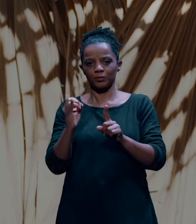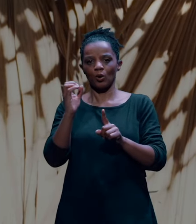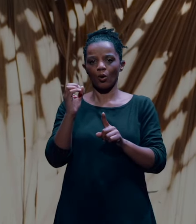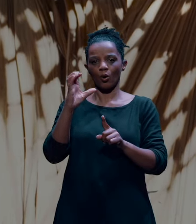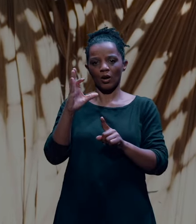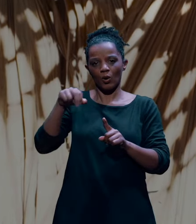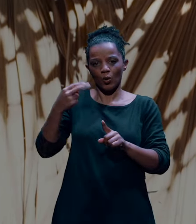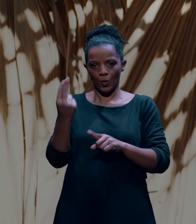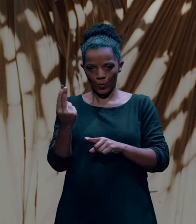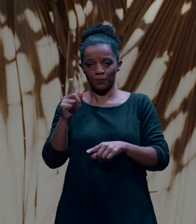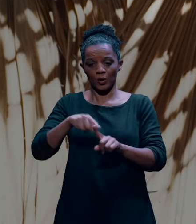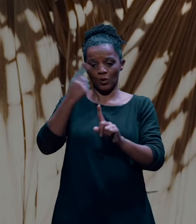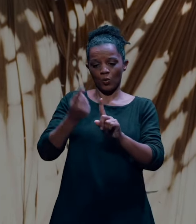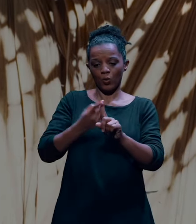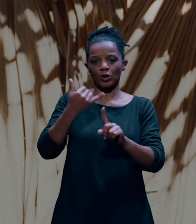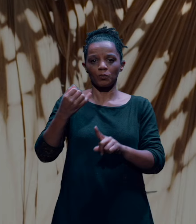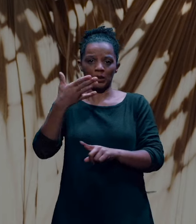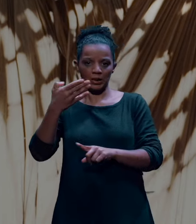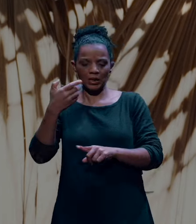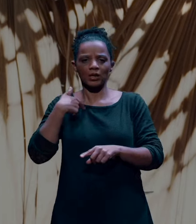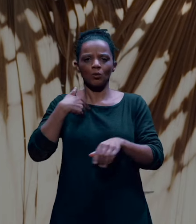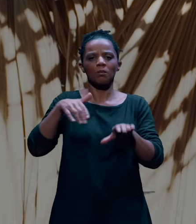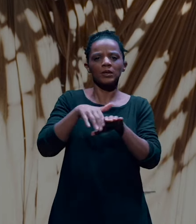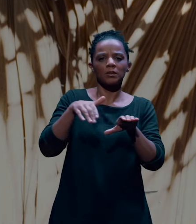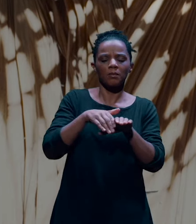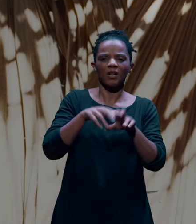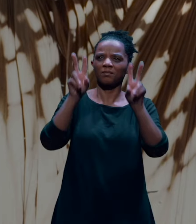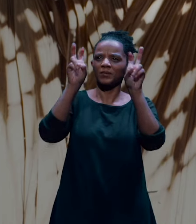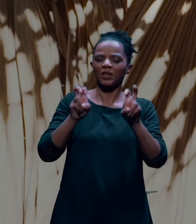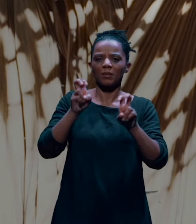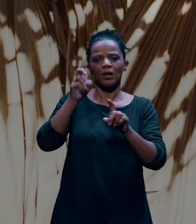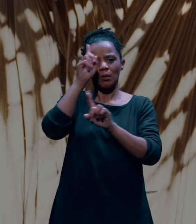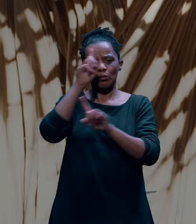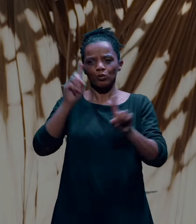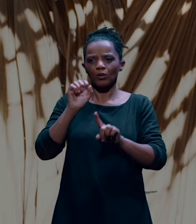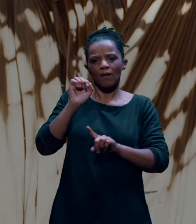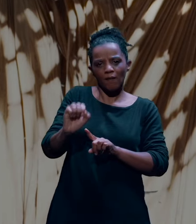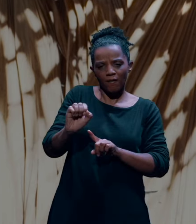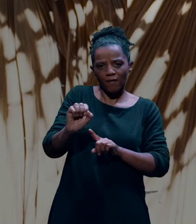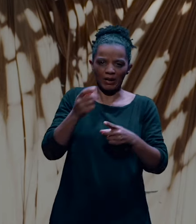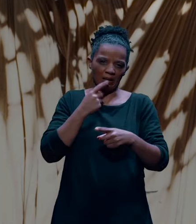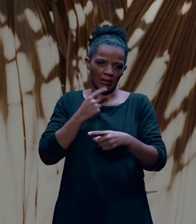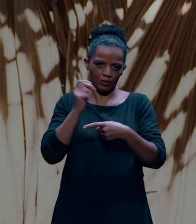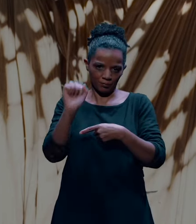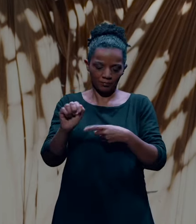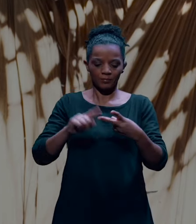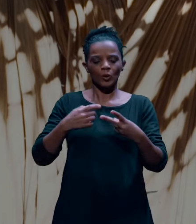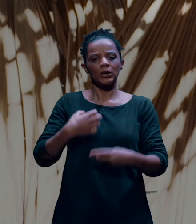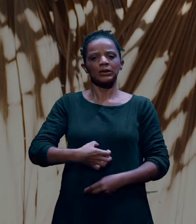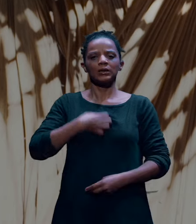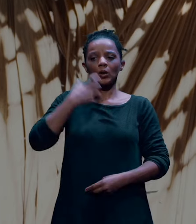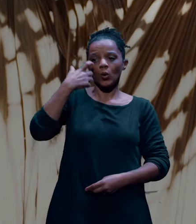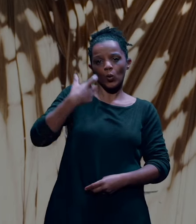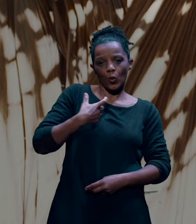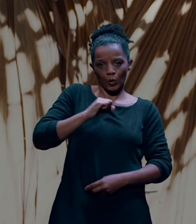Então, em 2017 eu fiz o Your Teacher Please. E acho que até então sinto que o meu corpo